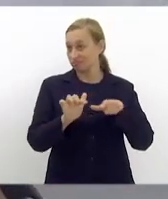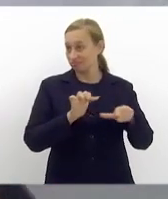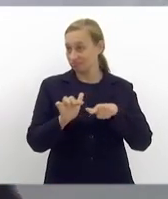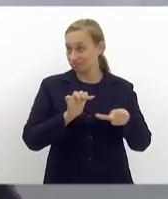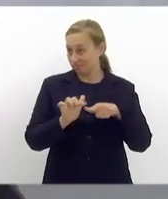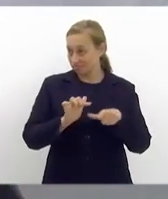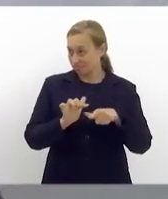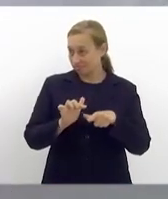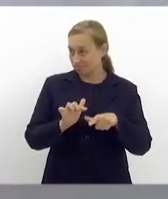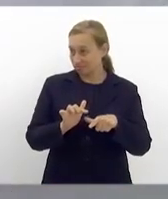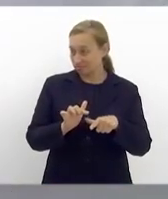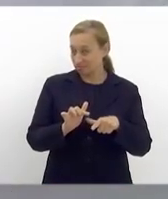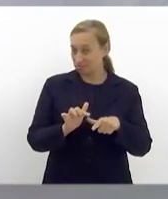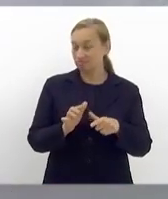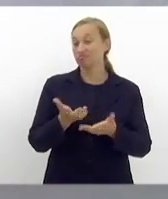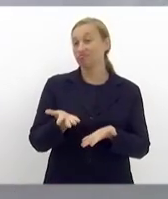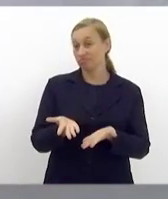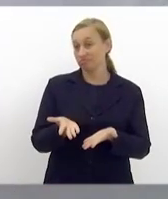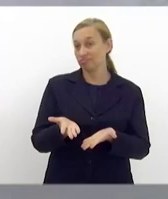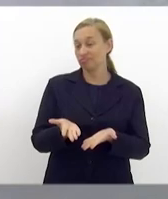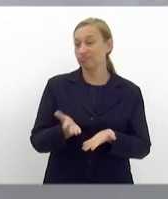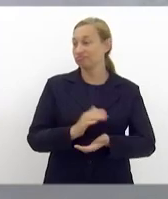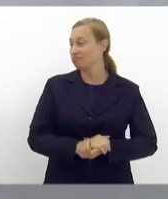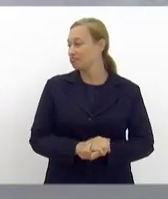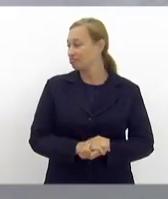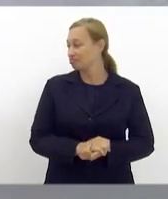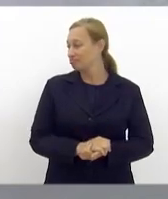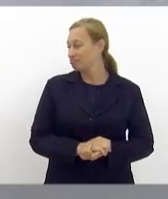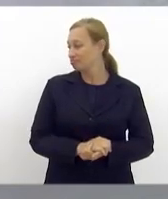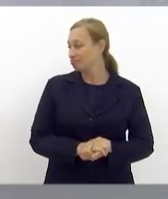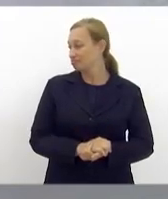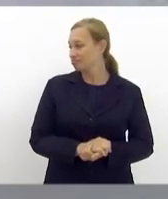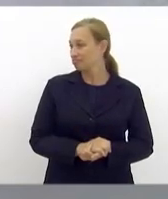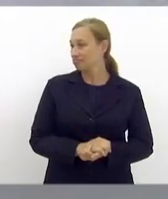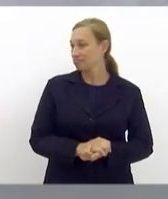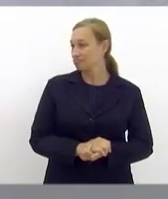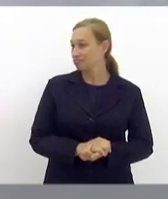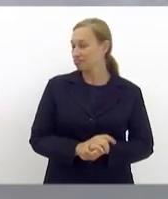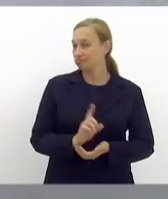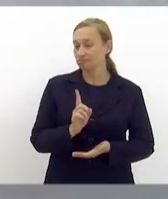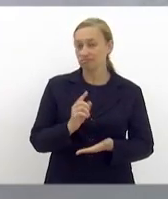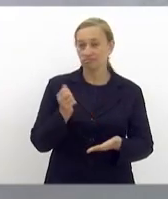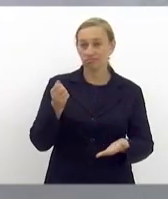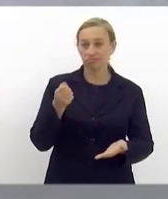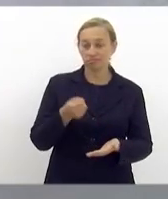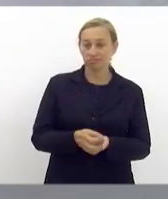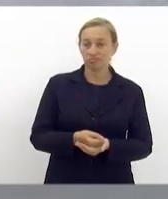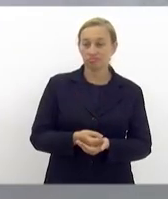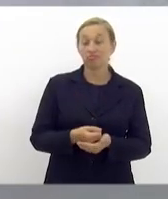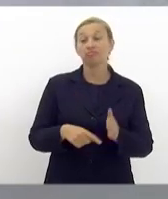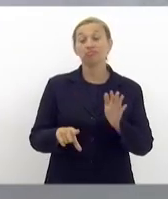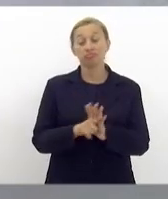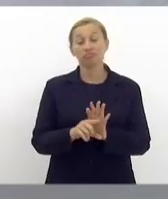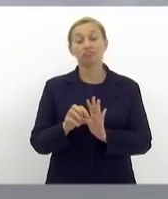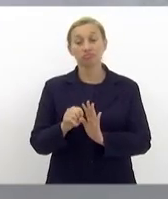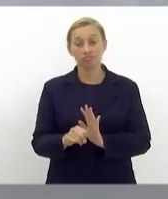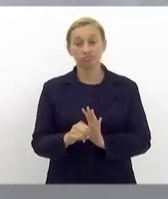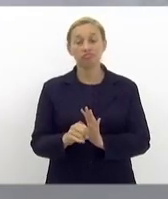estejam rejeitando ou descumprindo a lei para que a gente possa,